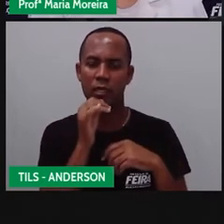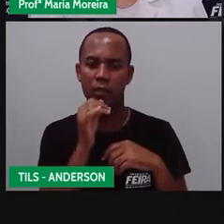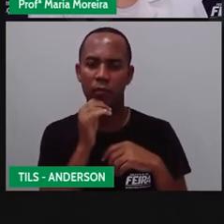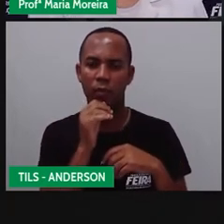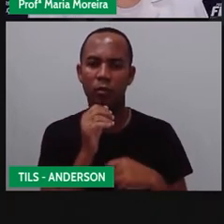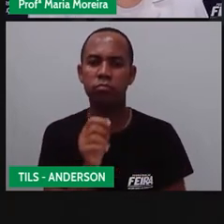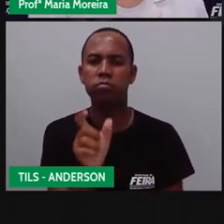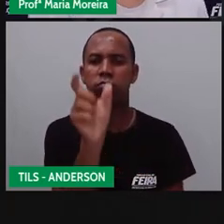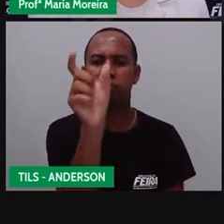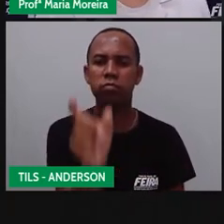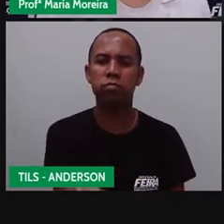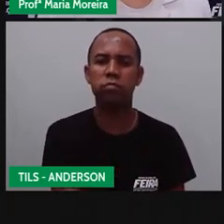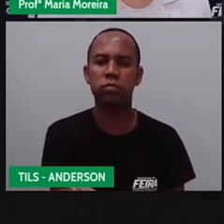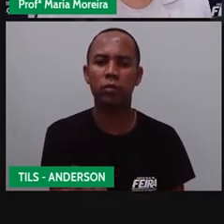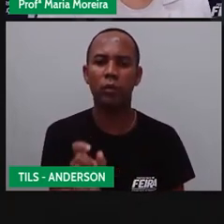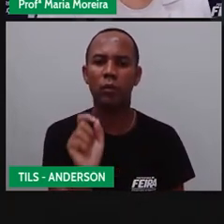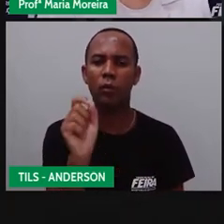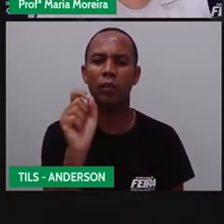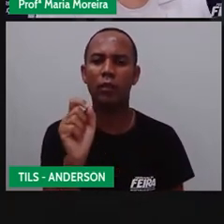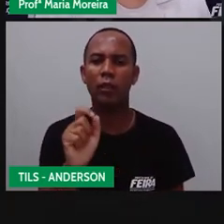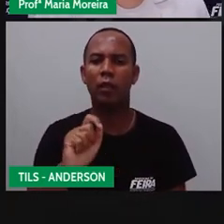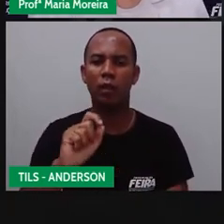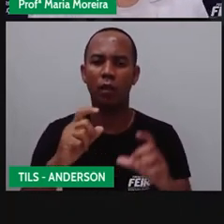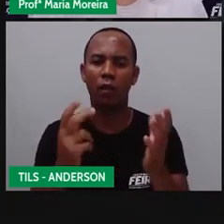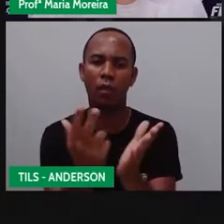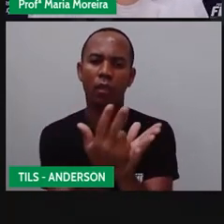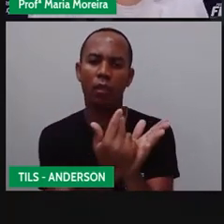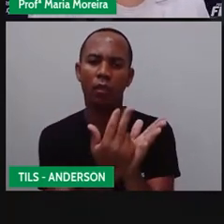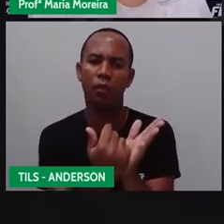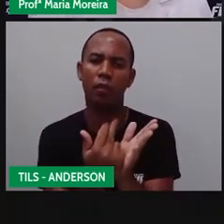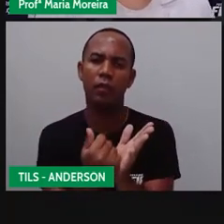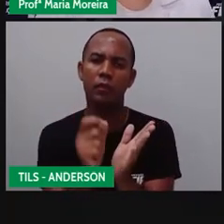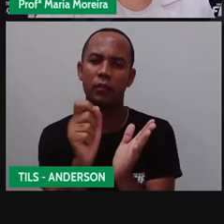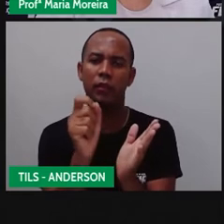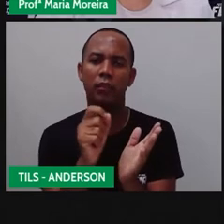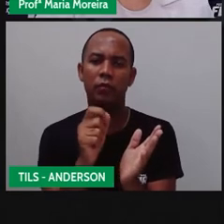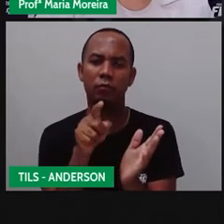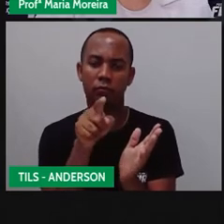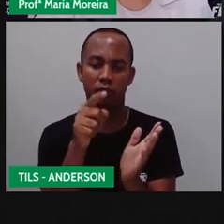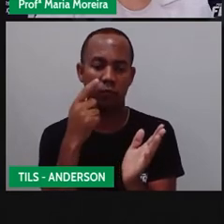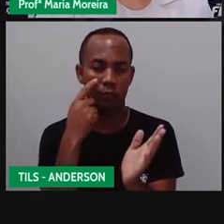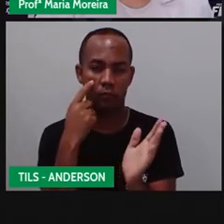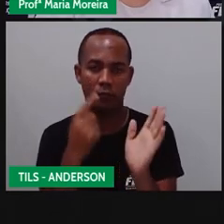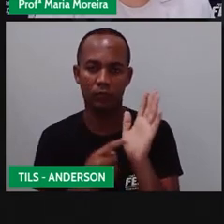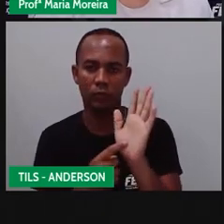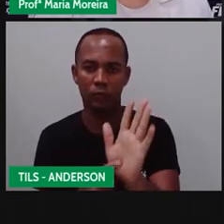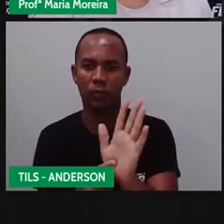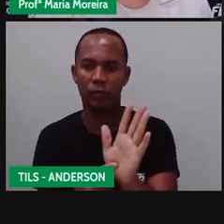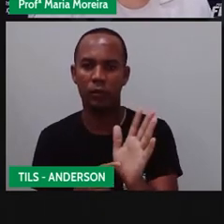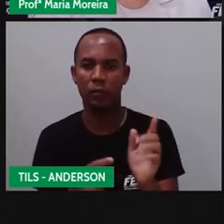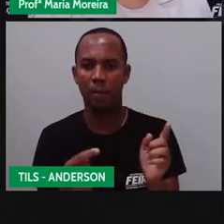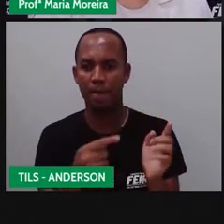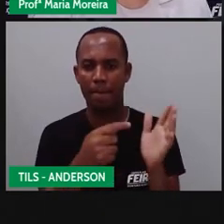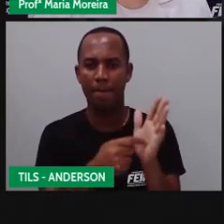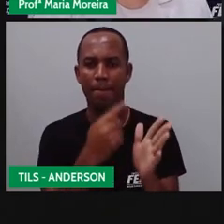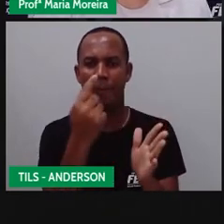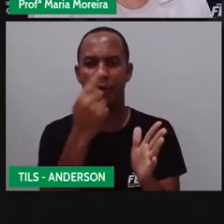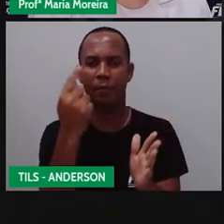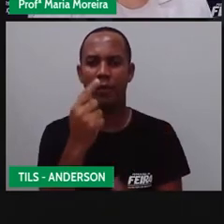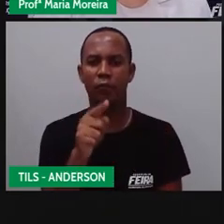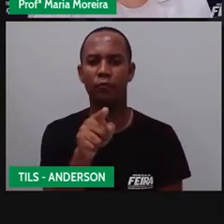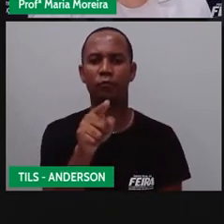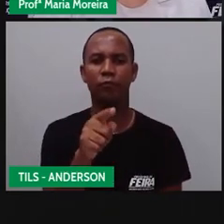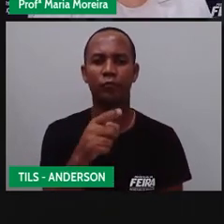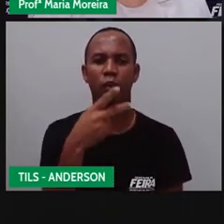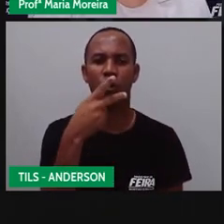ser utilizado é através da simbologia, através de símbolos, né? Então, vamos aqui. Primeiro, aqui está dizendo que eu não posso